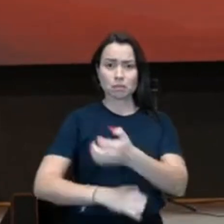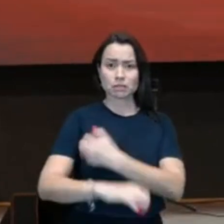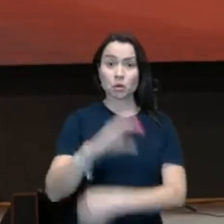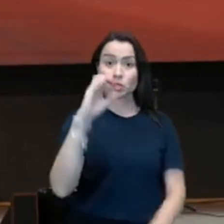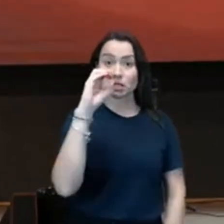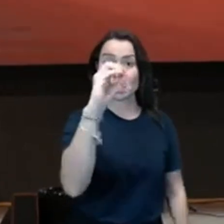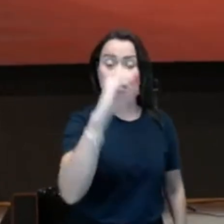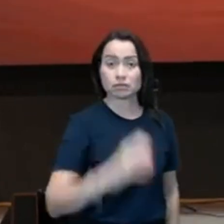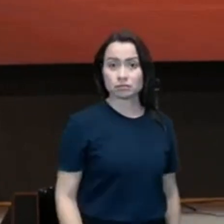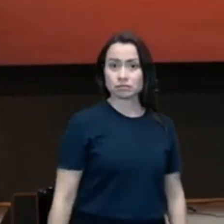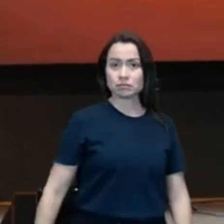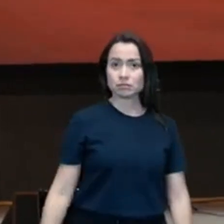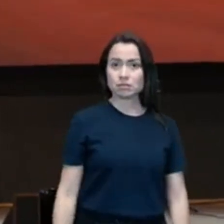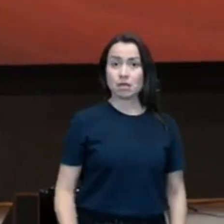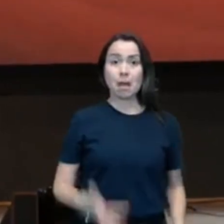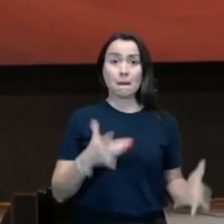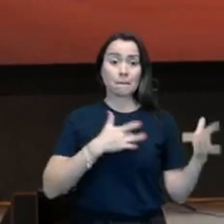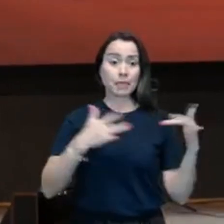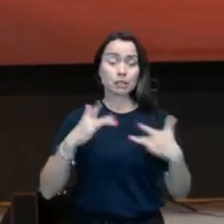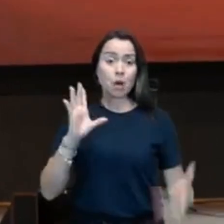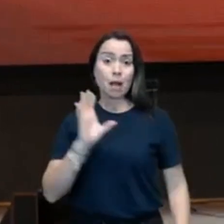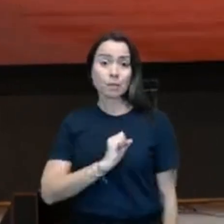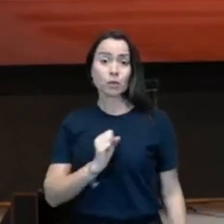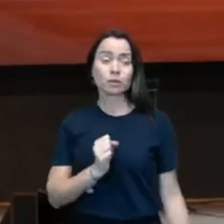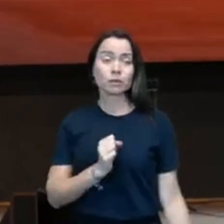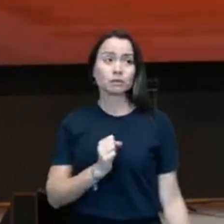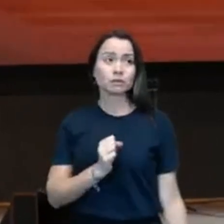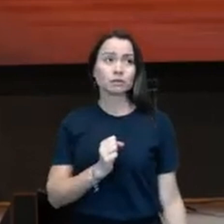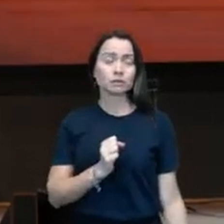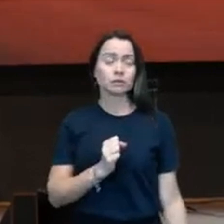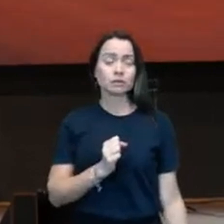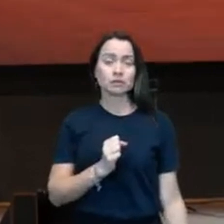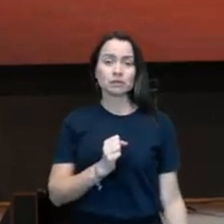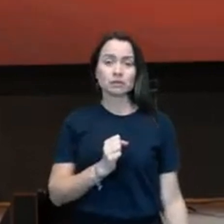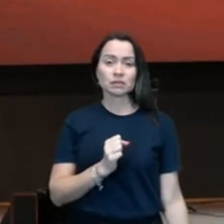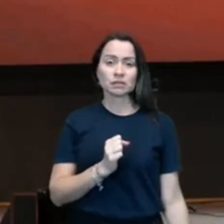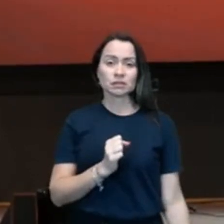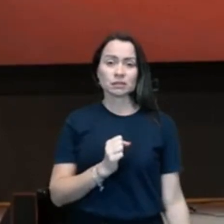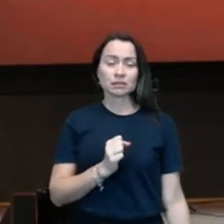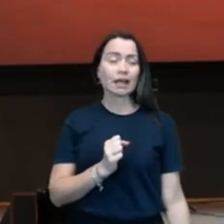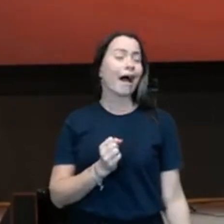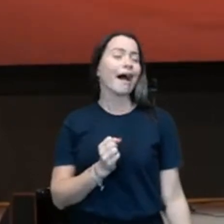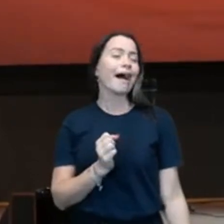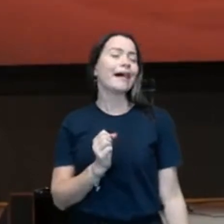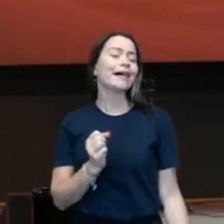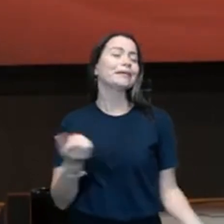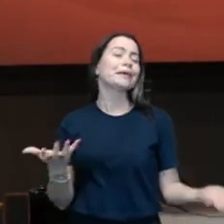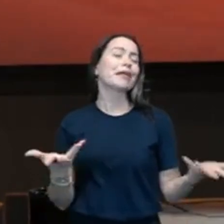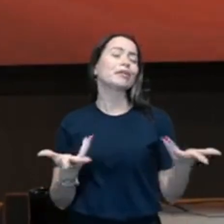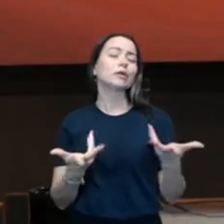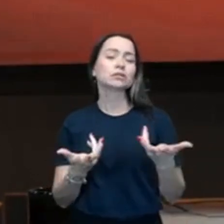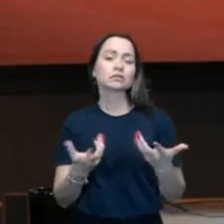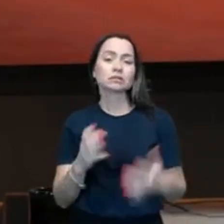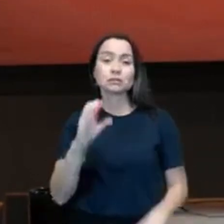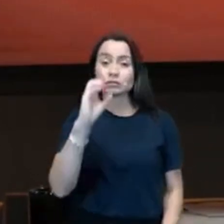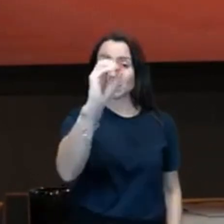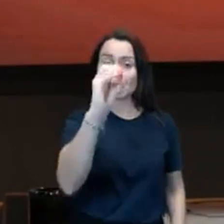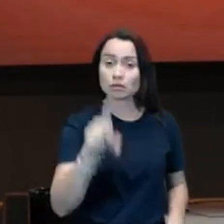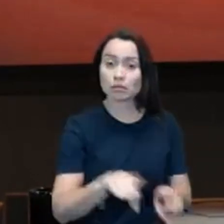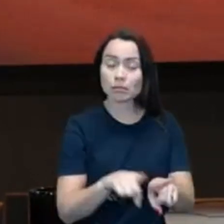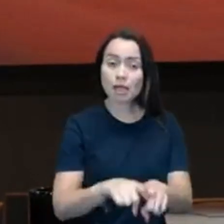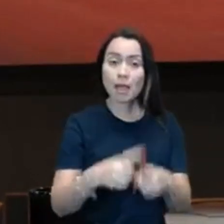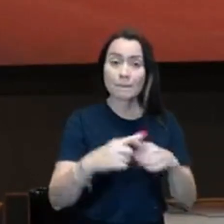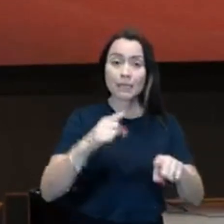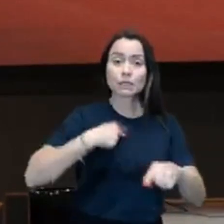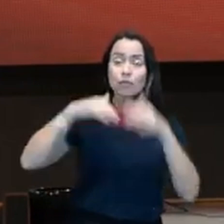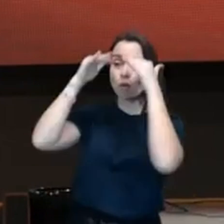Misericórdia, longe, distância, quilômetros de mim. Eu estava lá, só tinha um sentimento, eu vou obedecer, o que o Espírito Santo está me falando. Aí eu peguei o